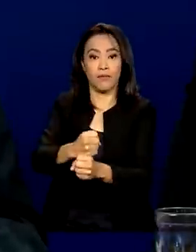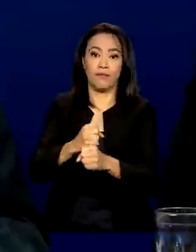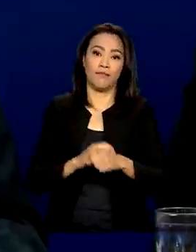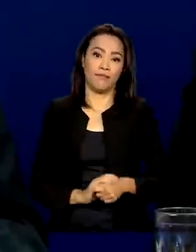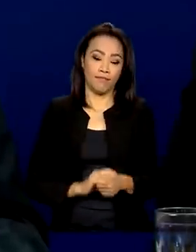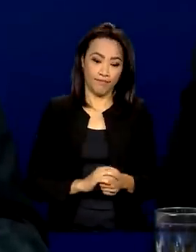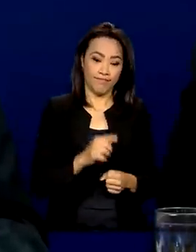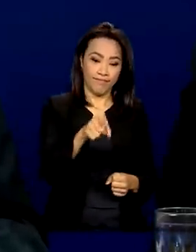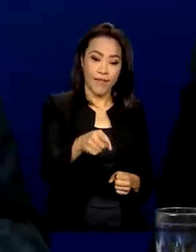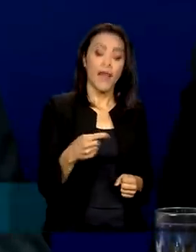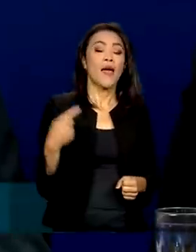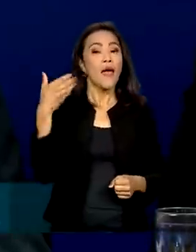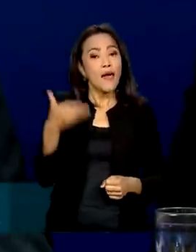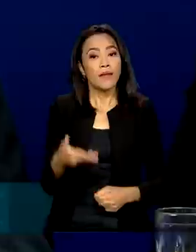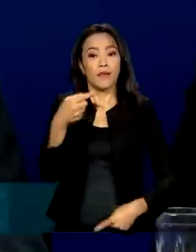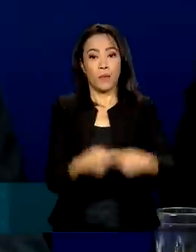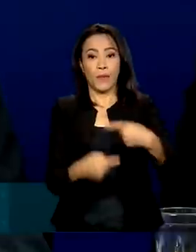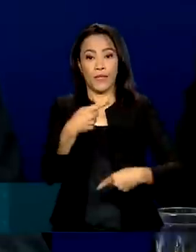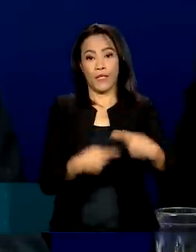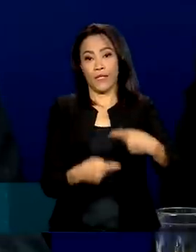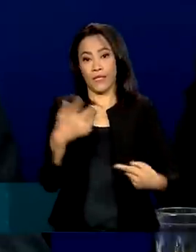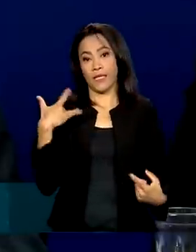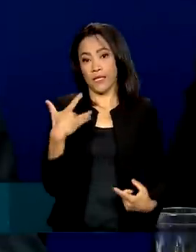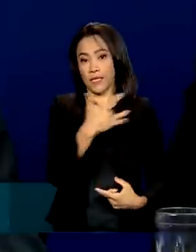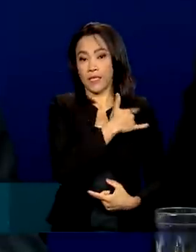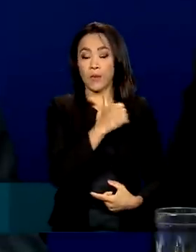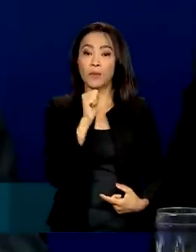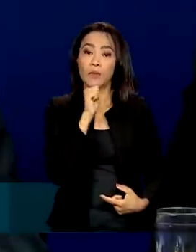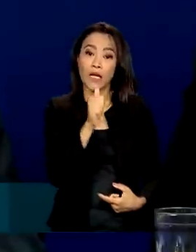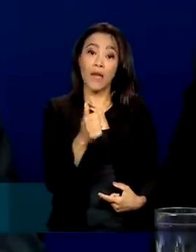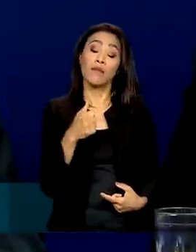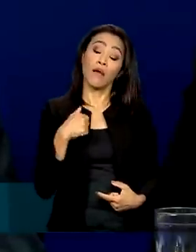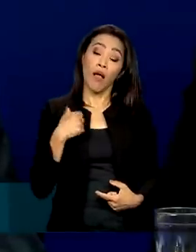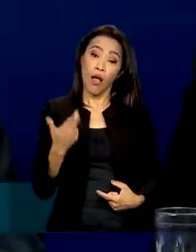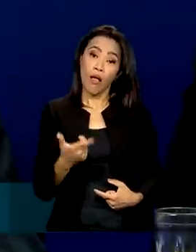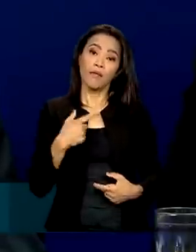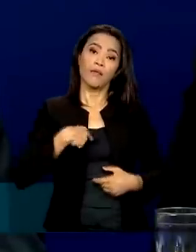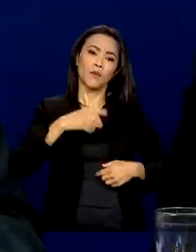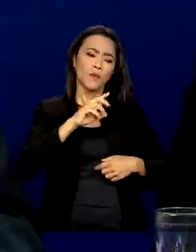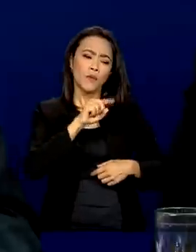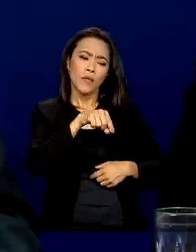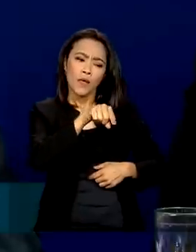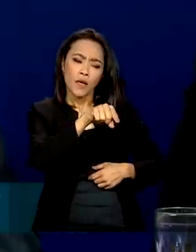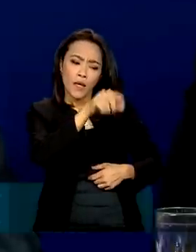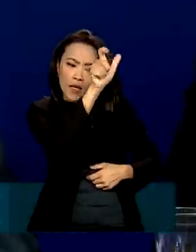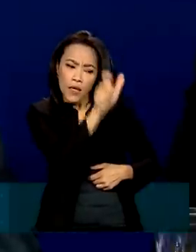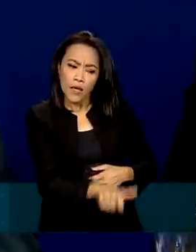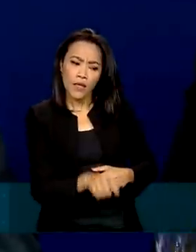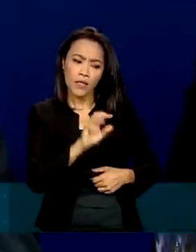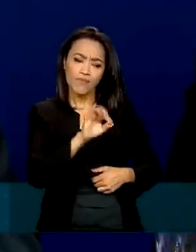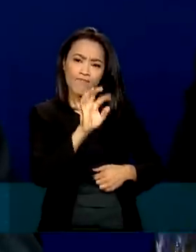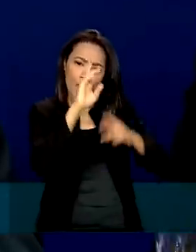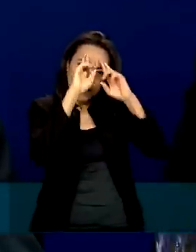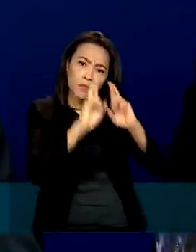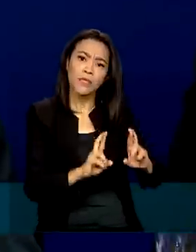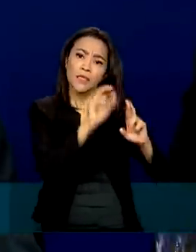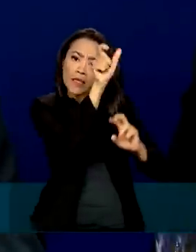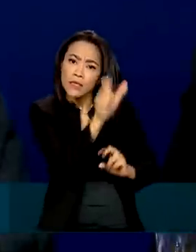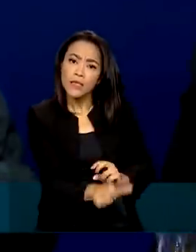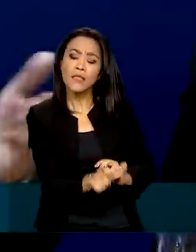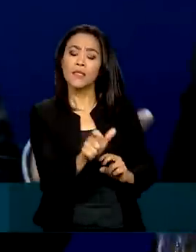da saúde menstrual resgata a dignidade das nossas mulheres que vivem em condição de